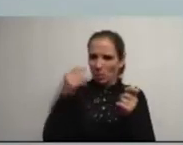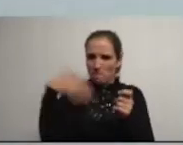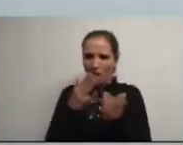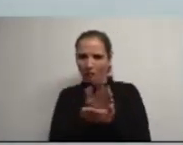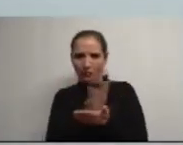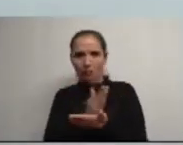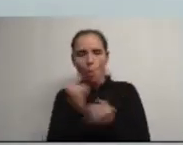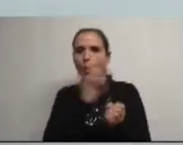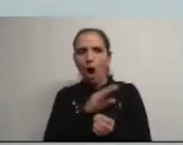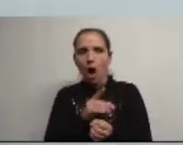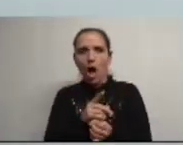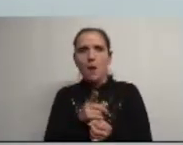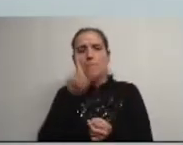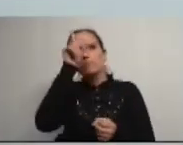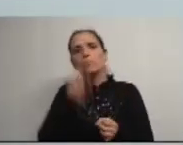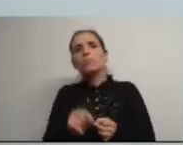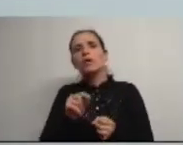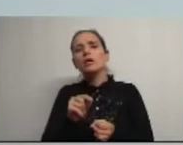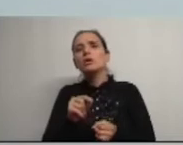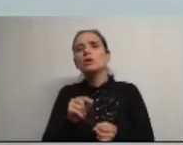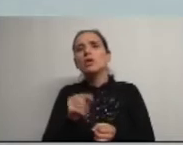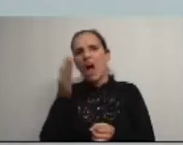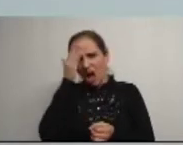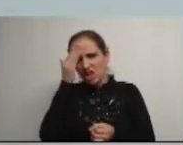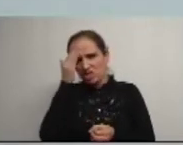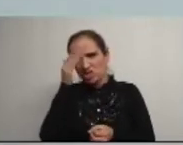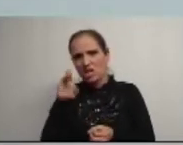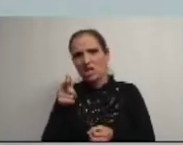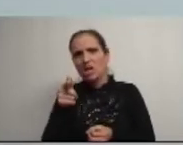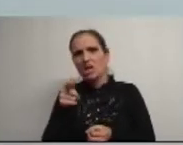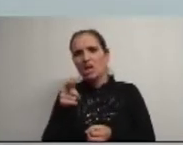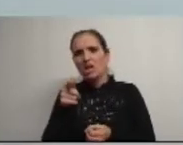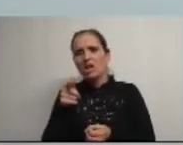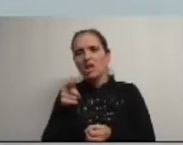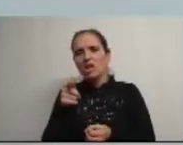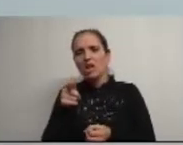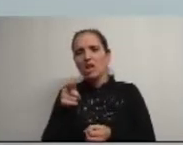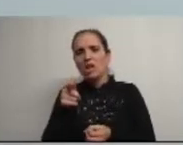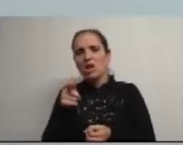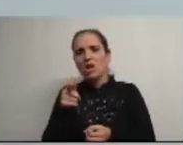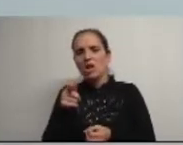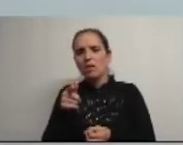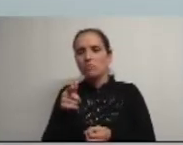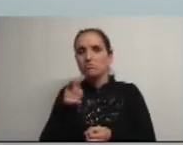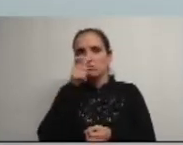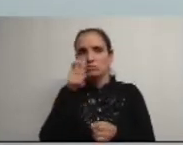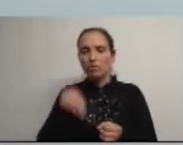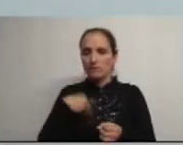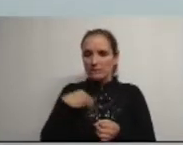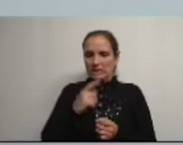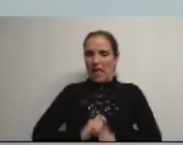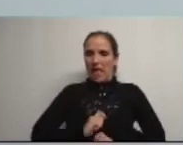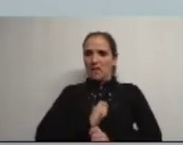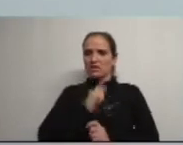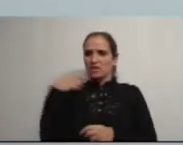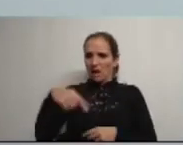e mais uma questão acha que as virgens ofendidas da ética têm